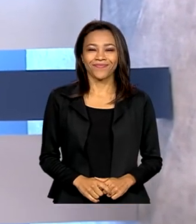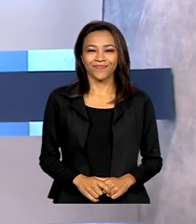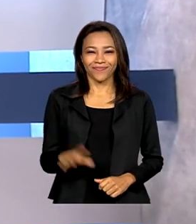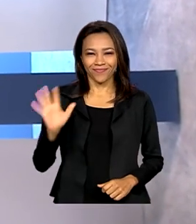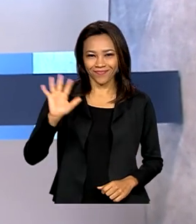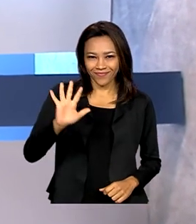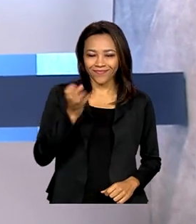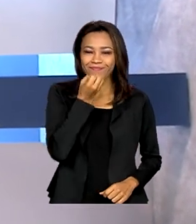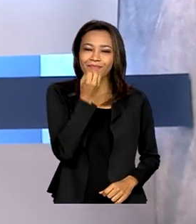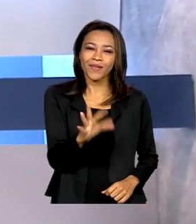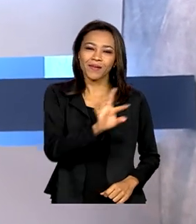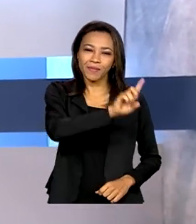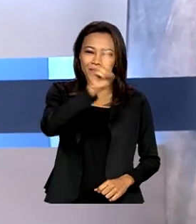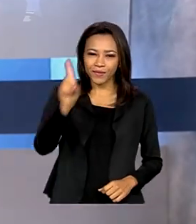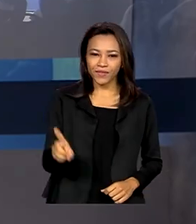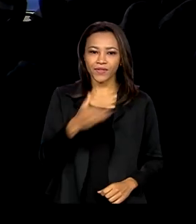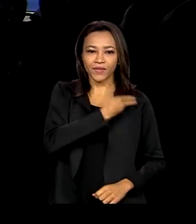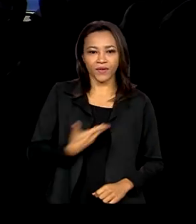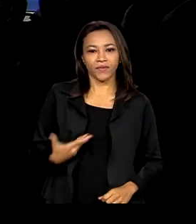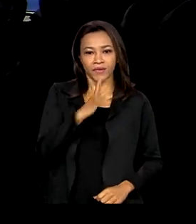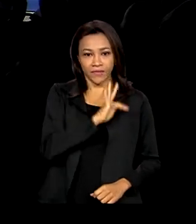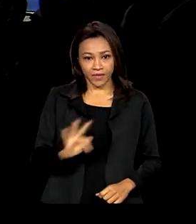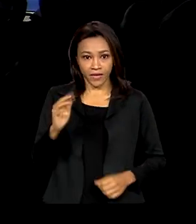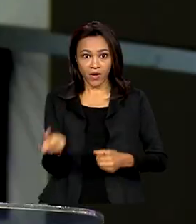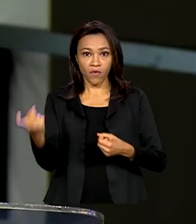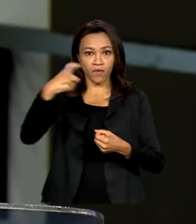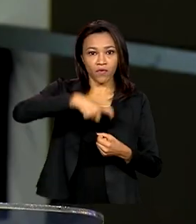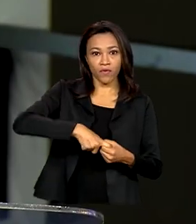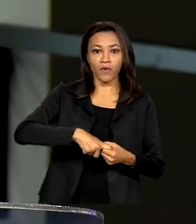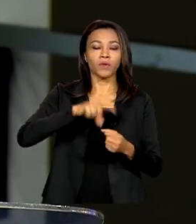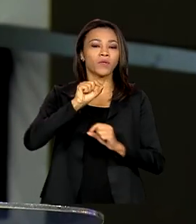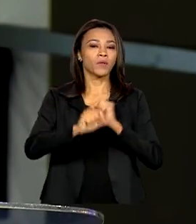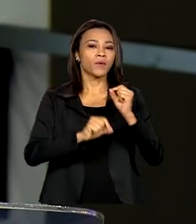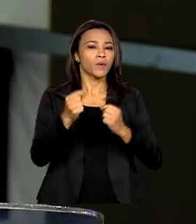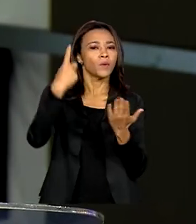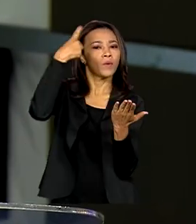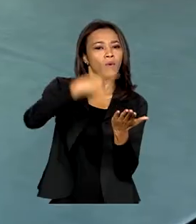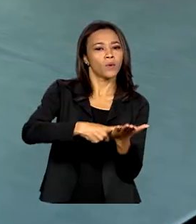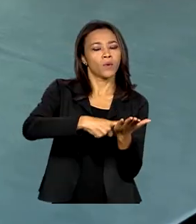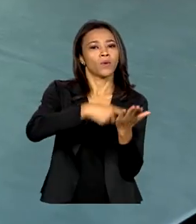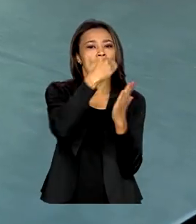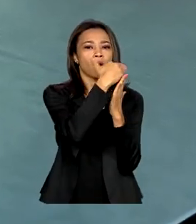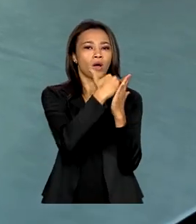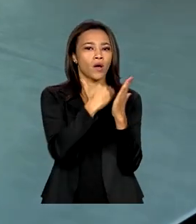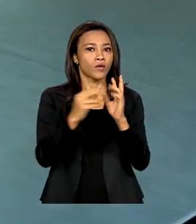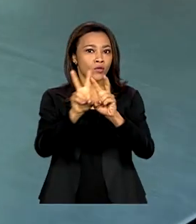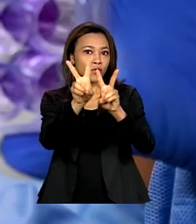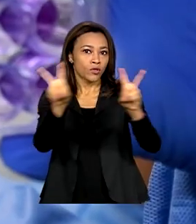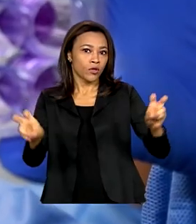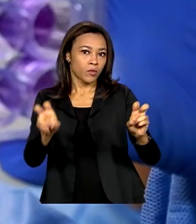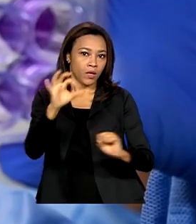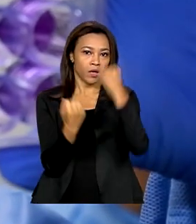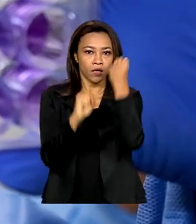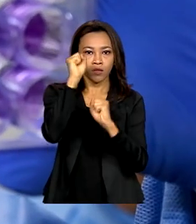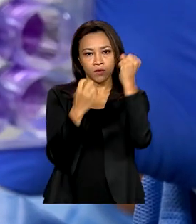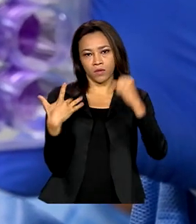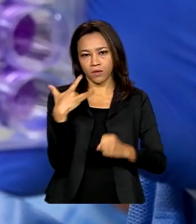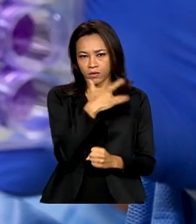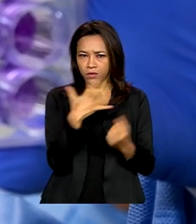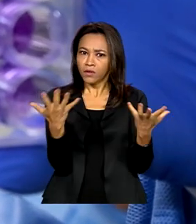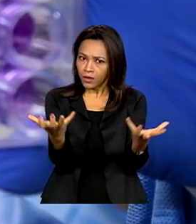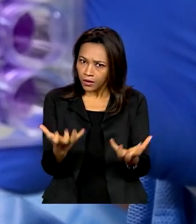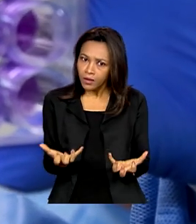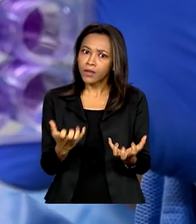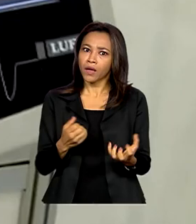Olá, bom dia. Governo Federal retoma a agenda de fortalecimento da indústria da saúde e quer produção nacional de